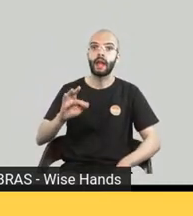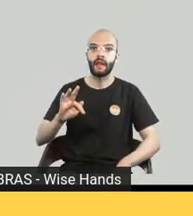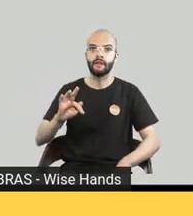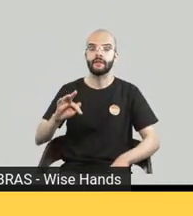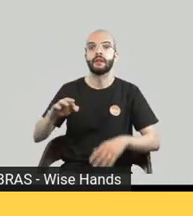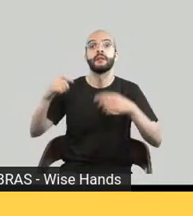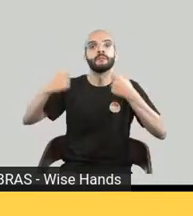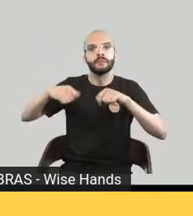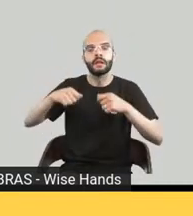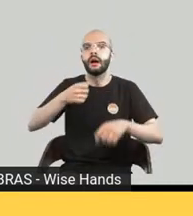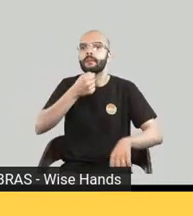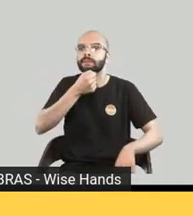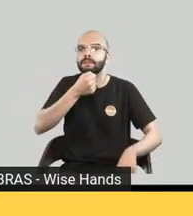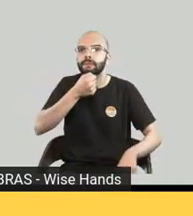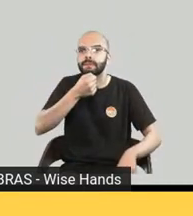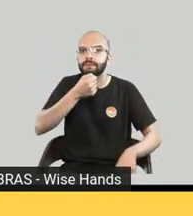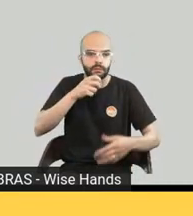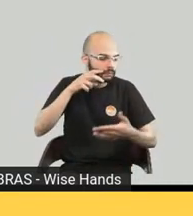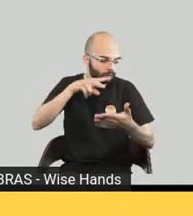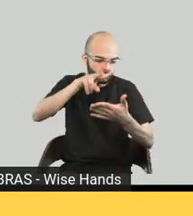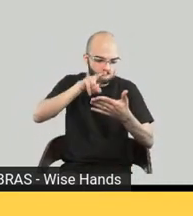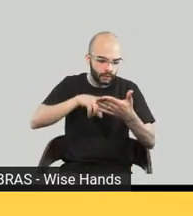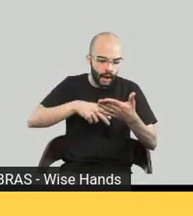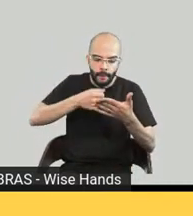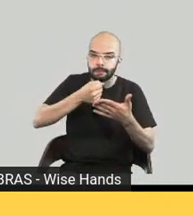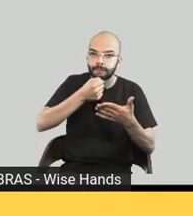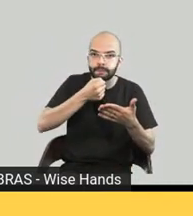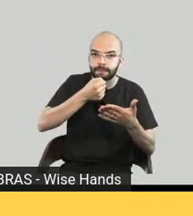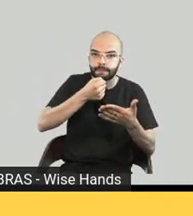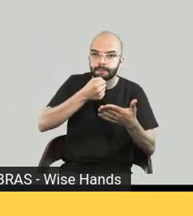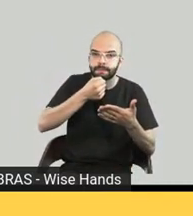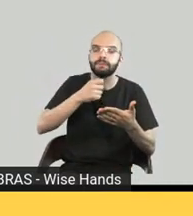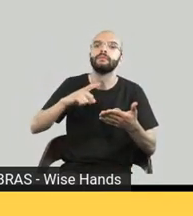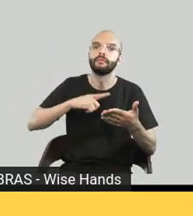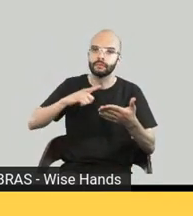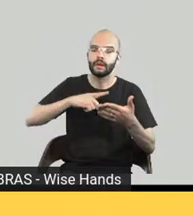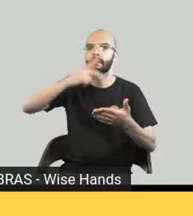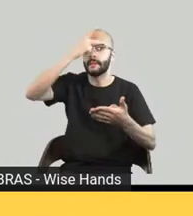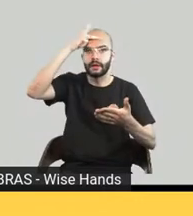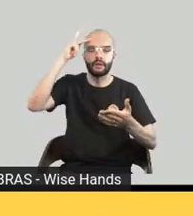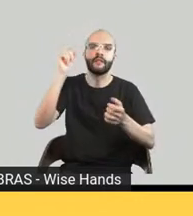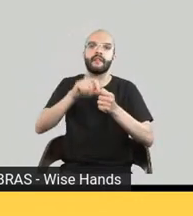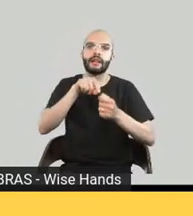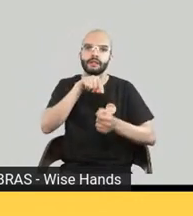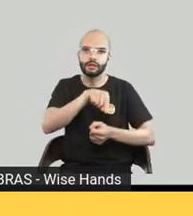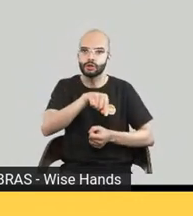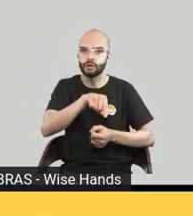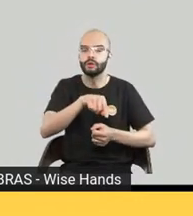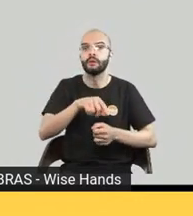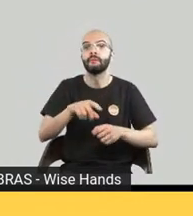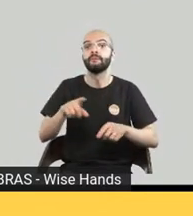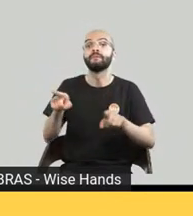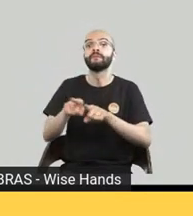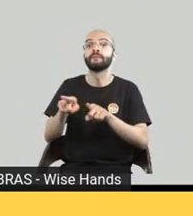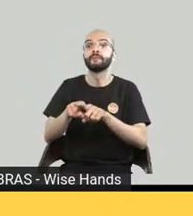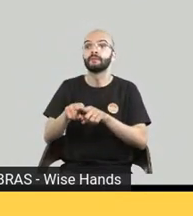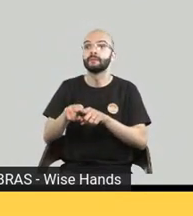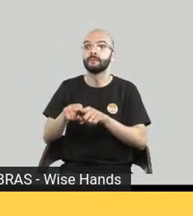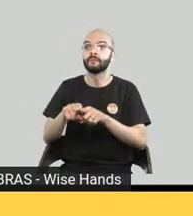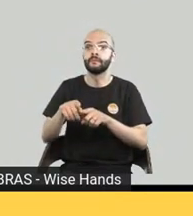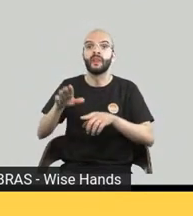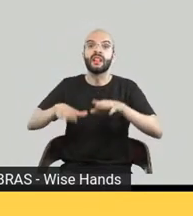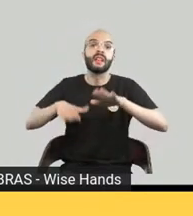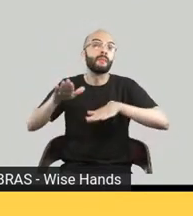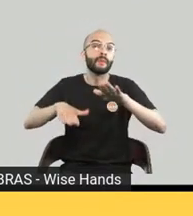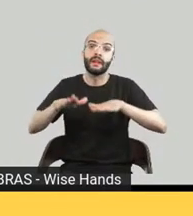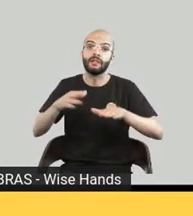toda a equipe para fazer a gravação equipe de locutores e aí depende de cada modelo de negócio a gente pode negociar diretamente com